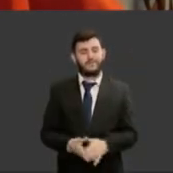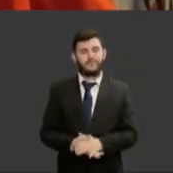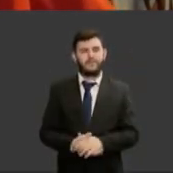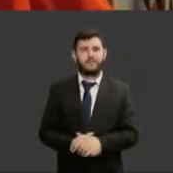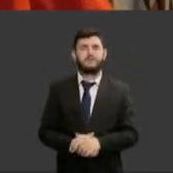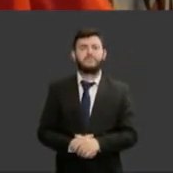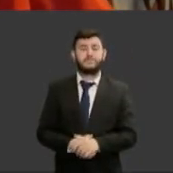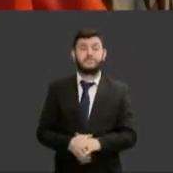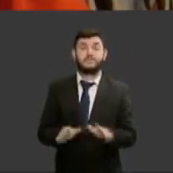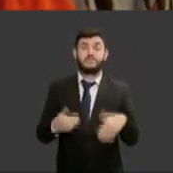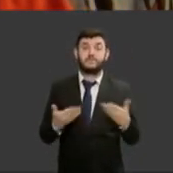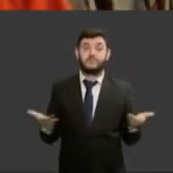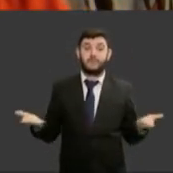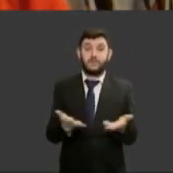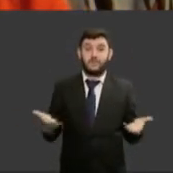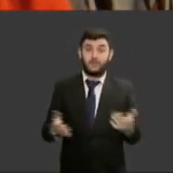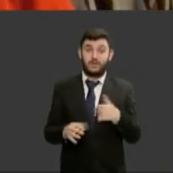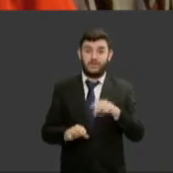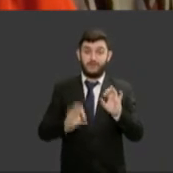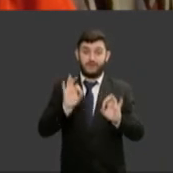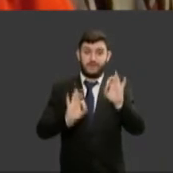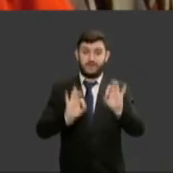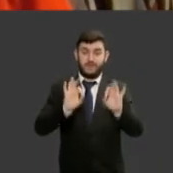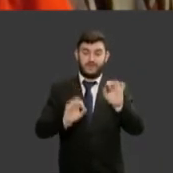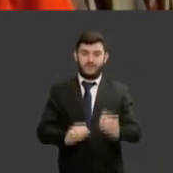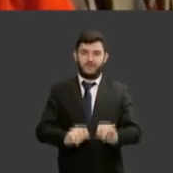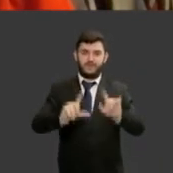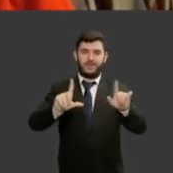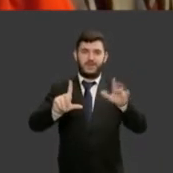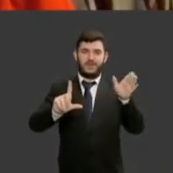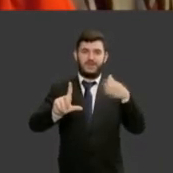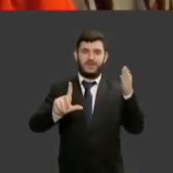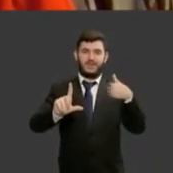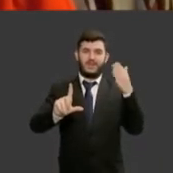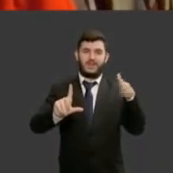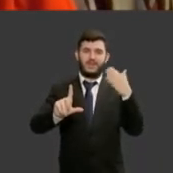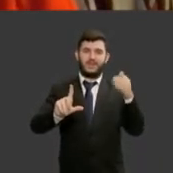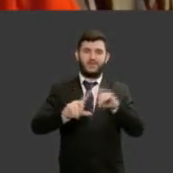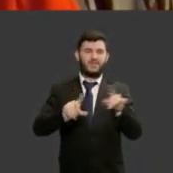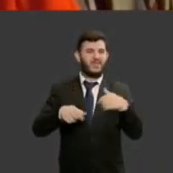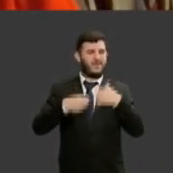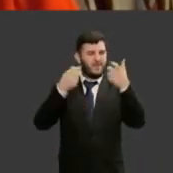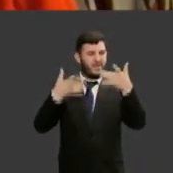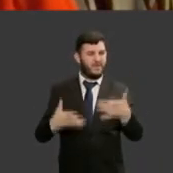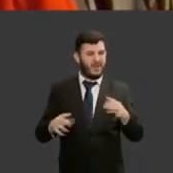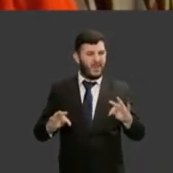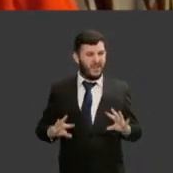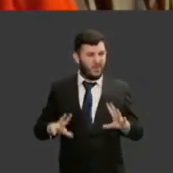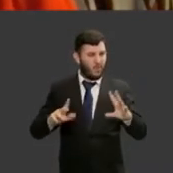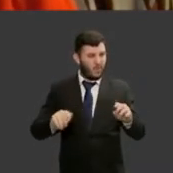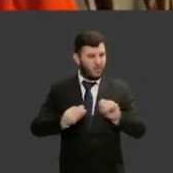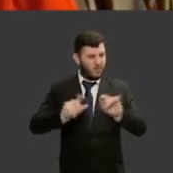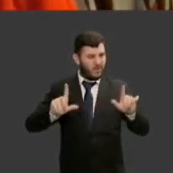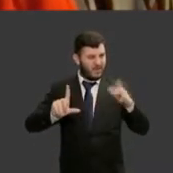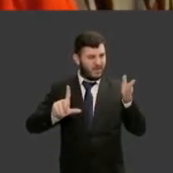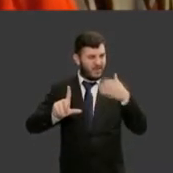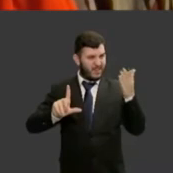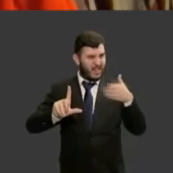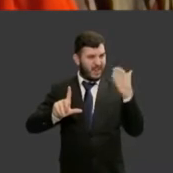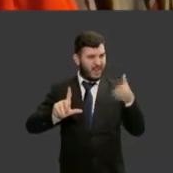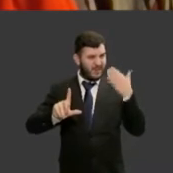eu preparei os slides e quero dizer que eu não vou falar sobre todos eles eu quero pedir